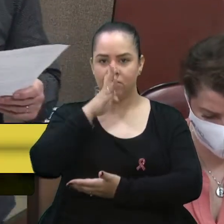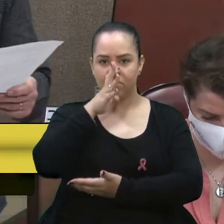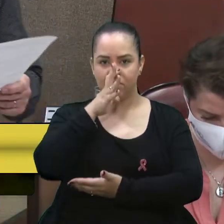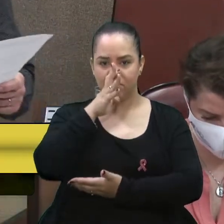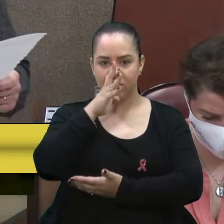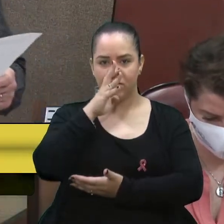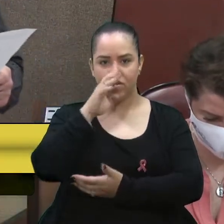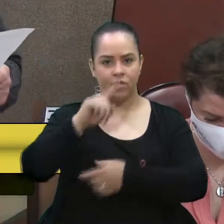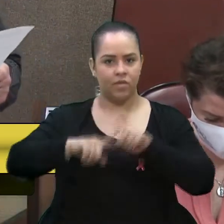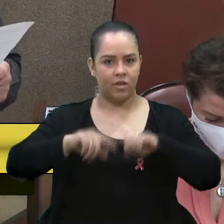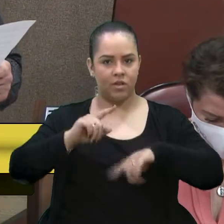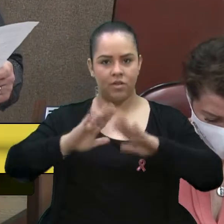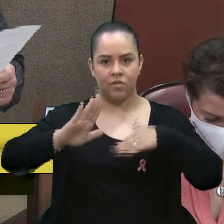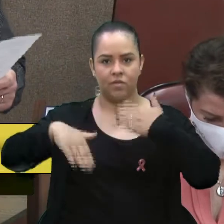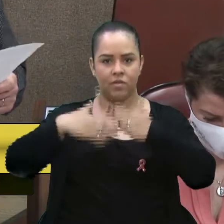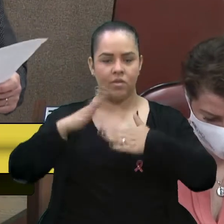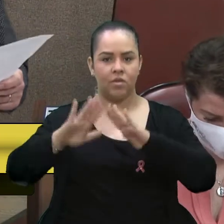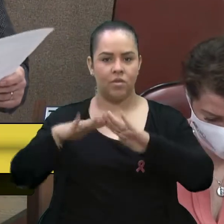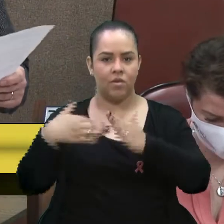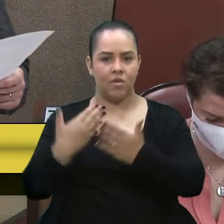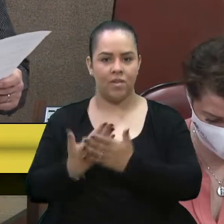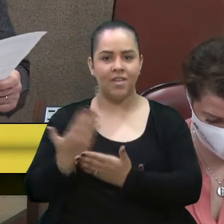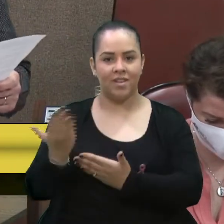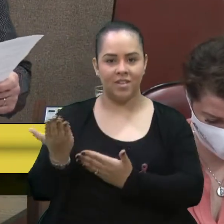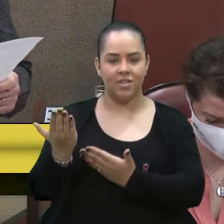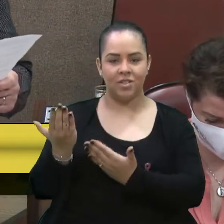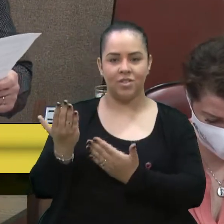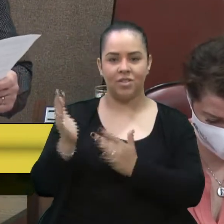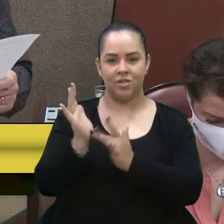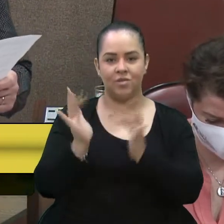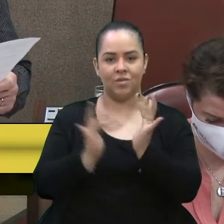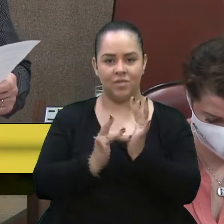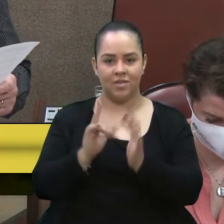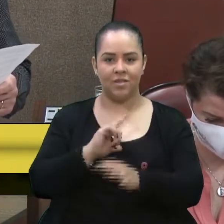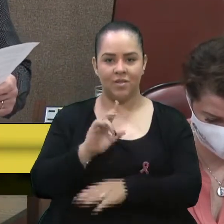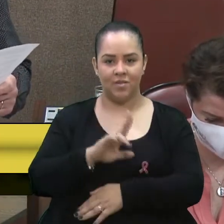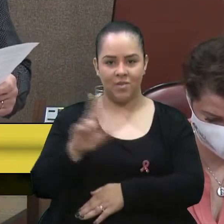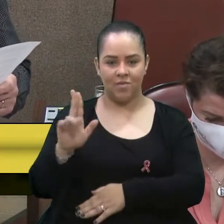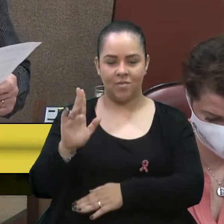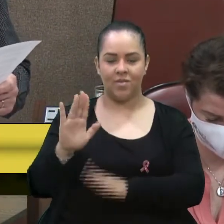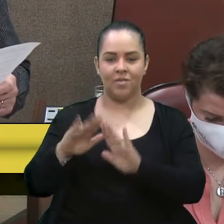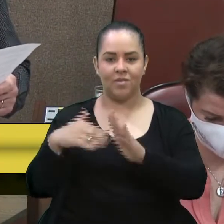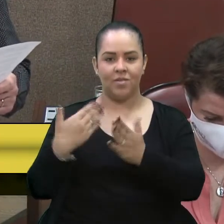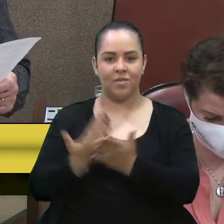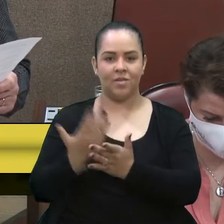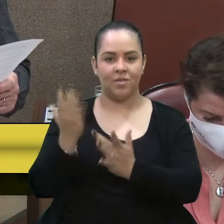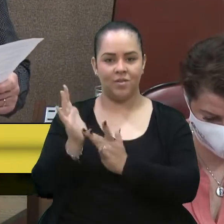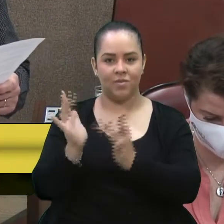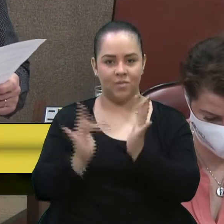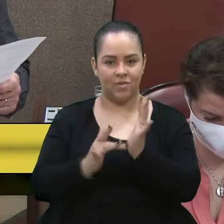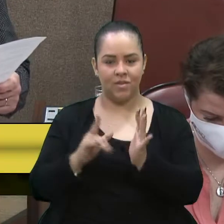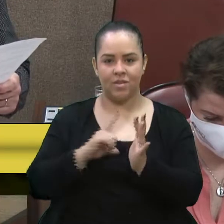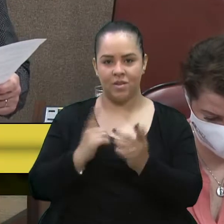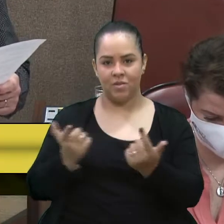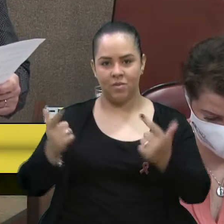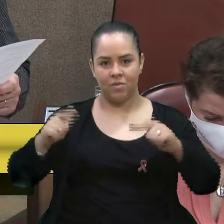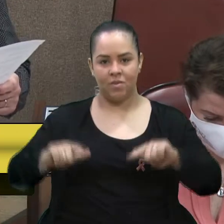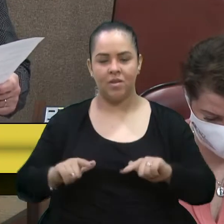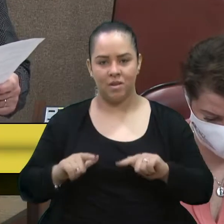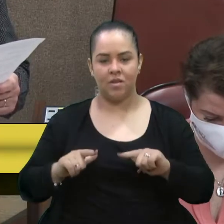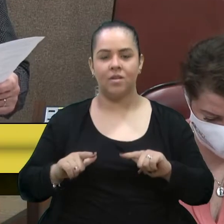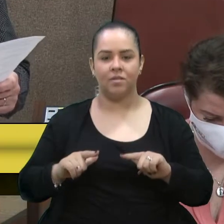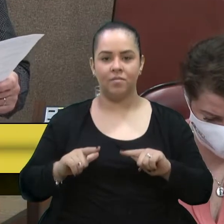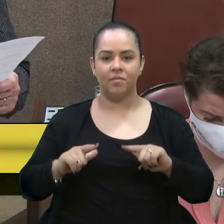desenvolvido naquela escolinha de Jesus, como é chamada, pequena casa, que contempla espaço de oração,